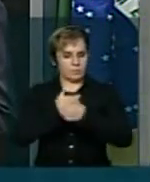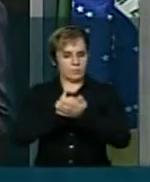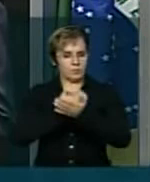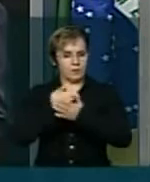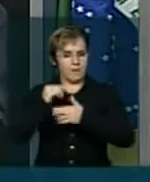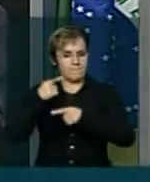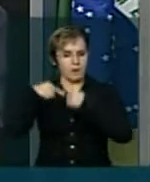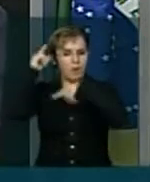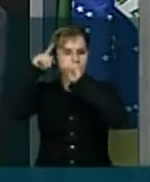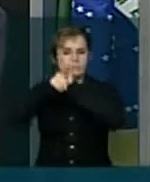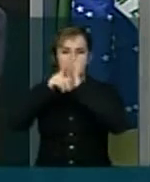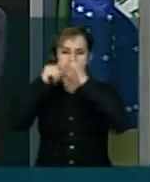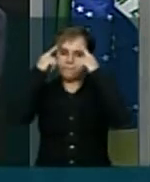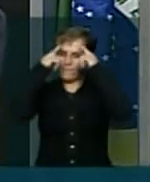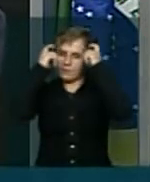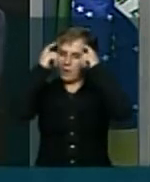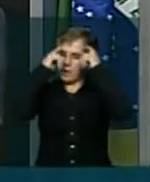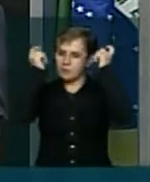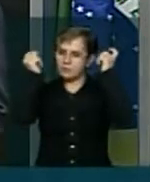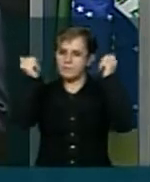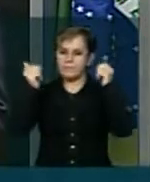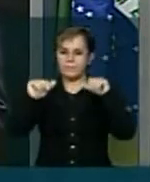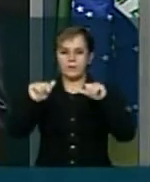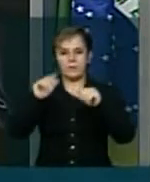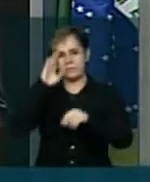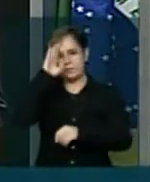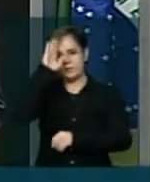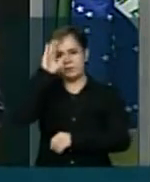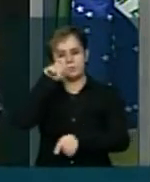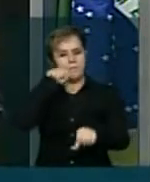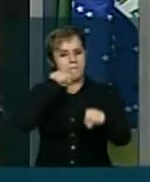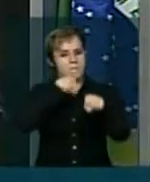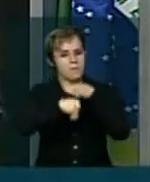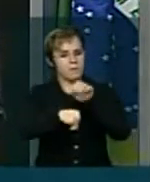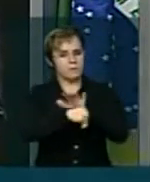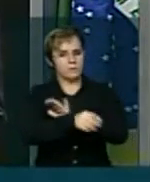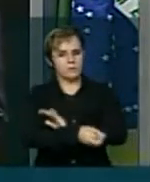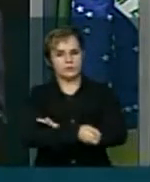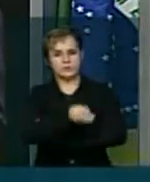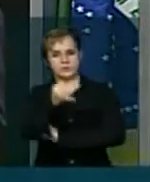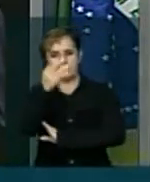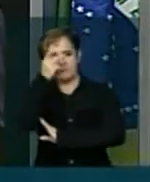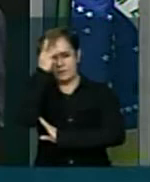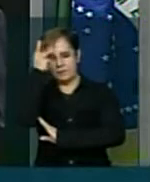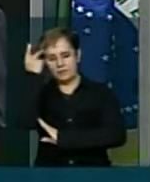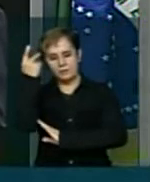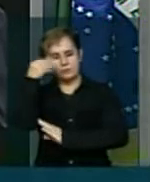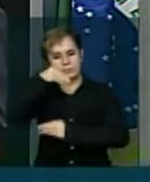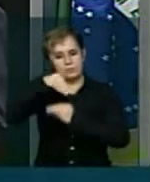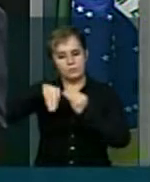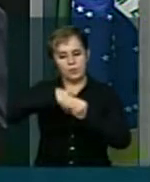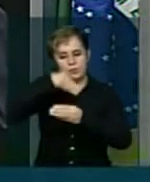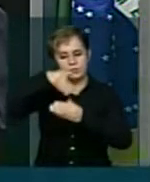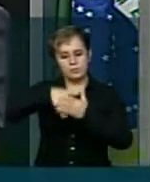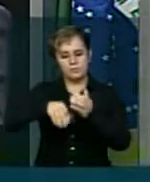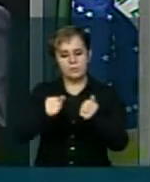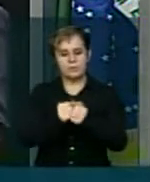uma violência muito grande Principalmente com assassinatos das pessoas envolvidas na segurança pública